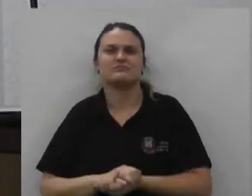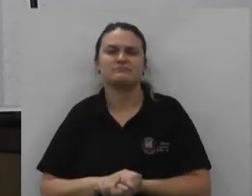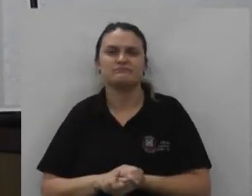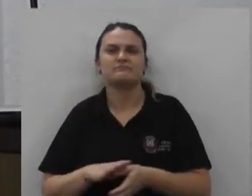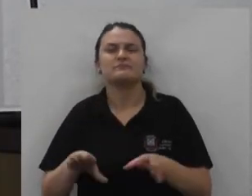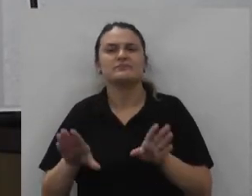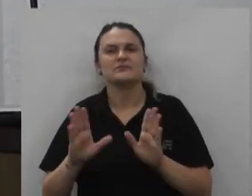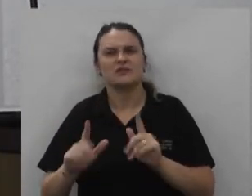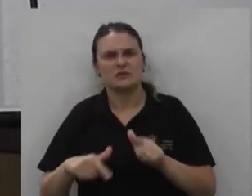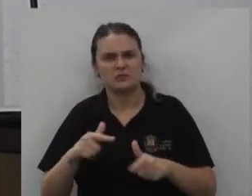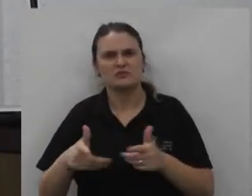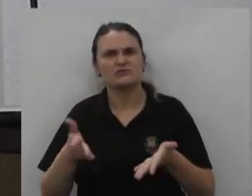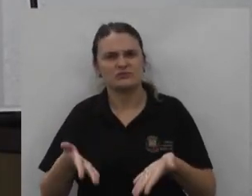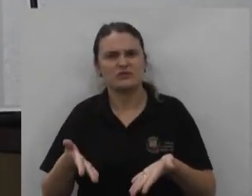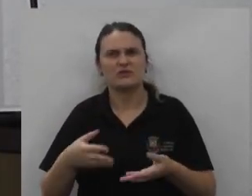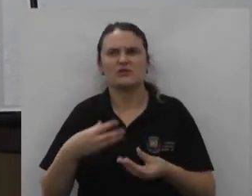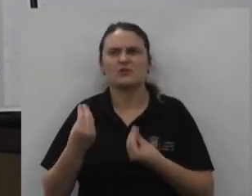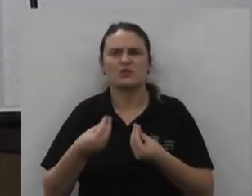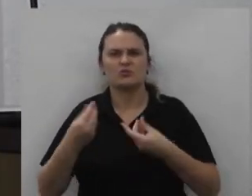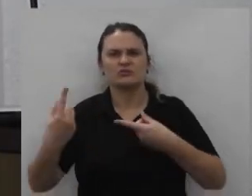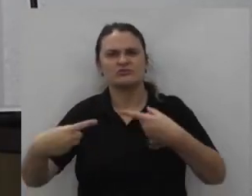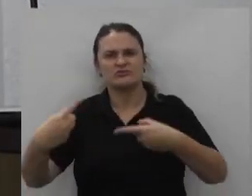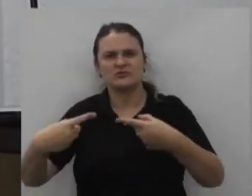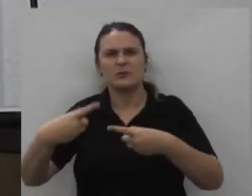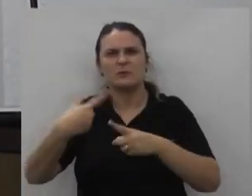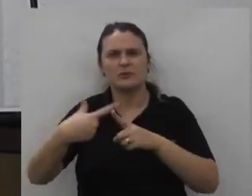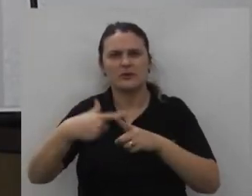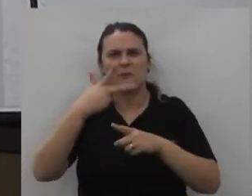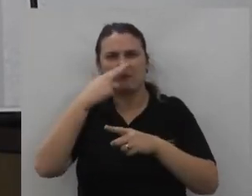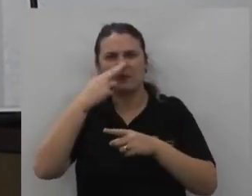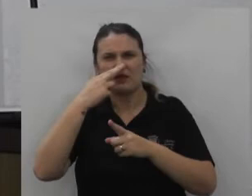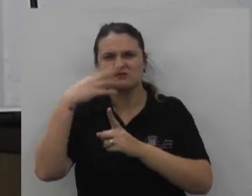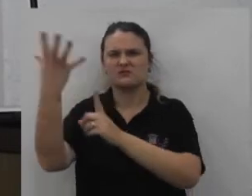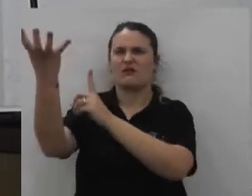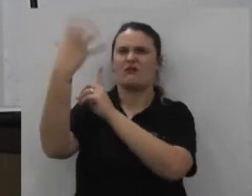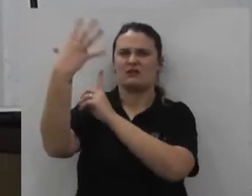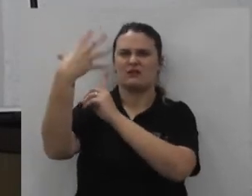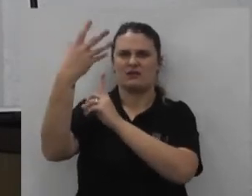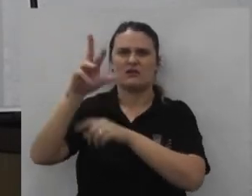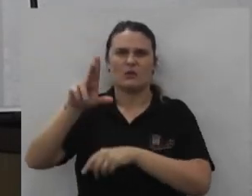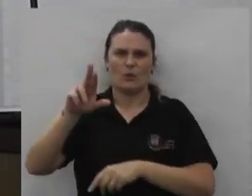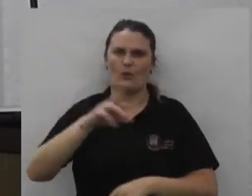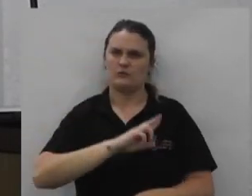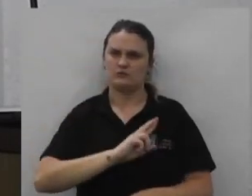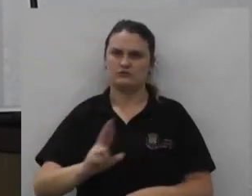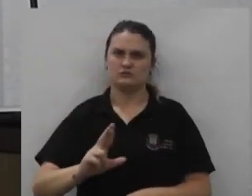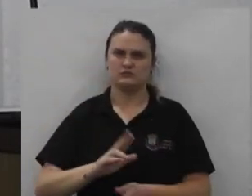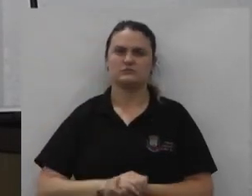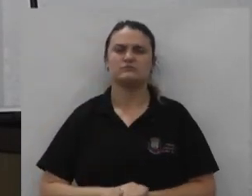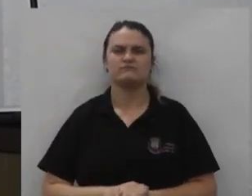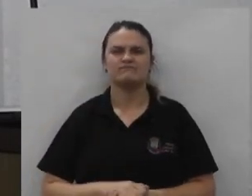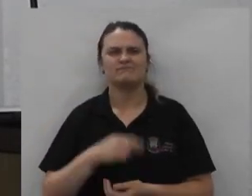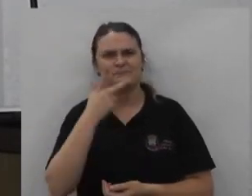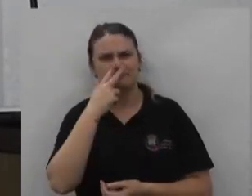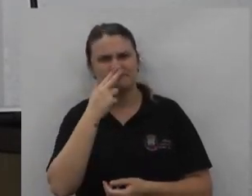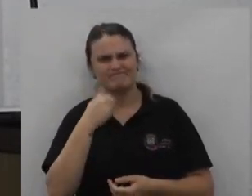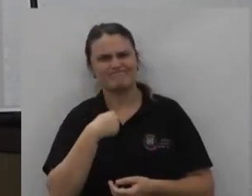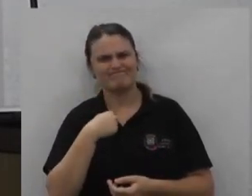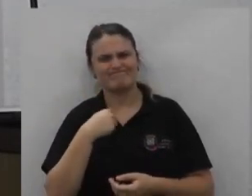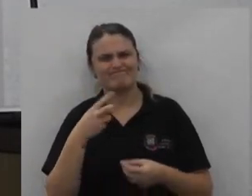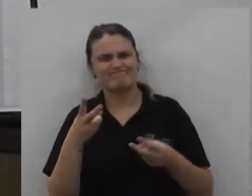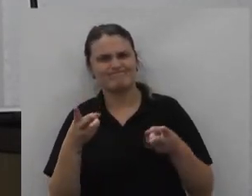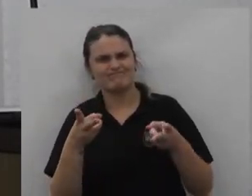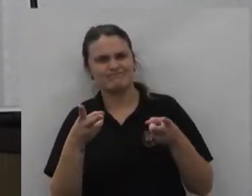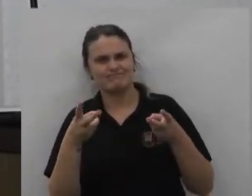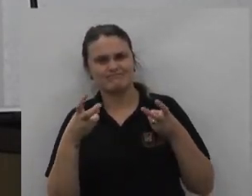foi trabalhado isso colocado na cabeça tão quanto com a força da religião percebo